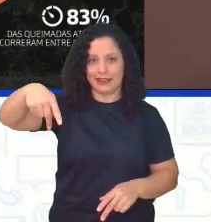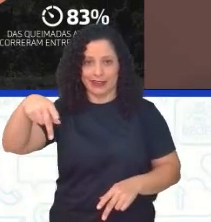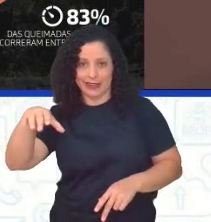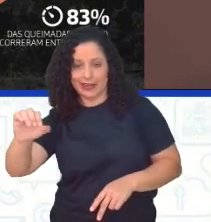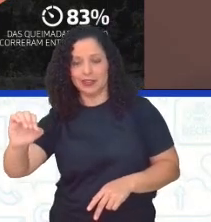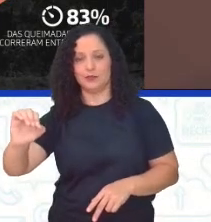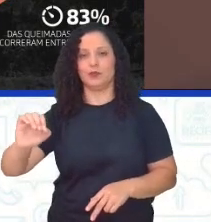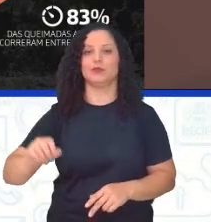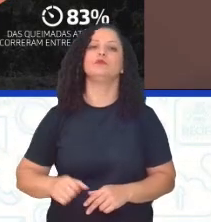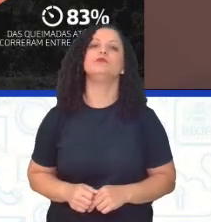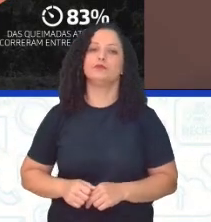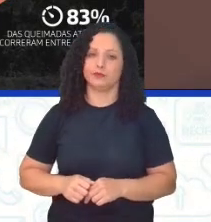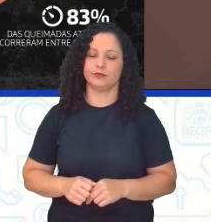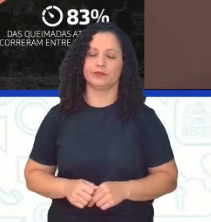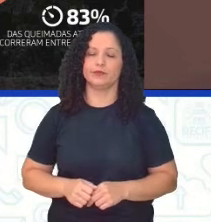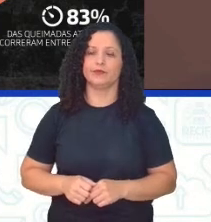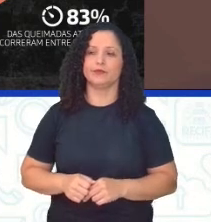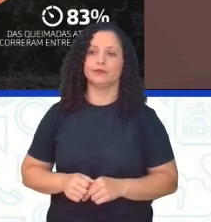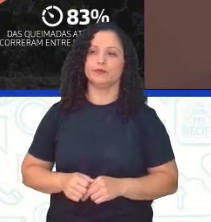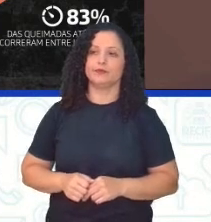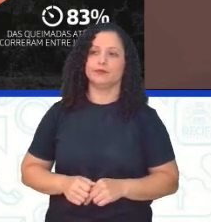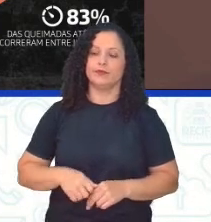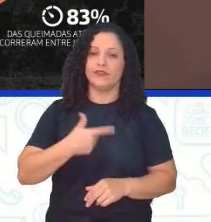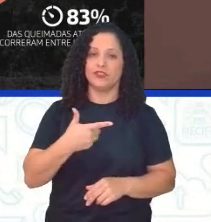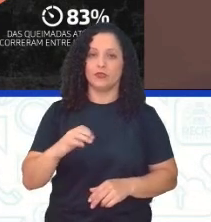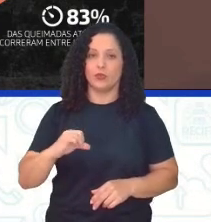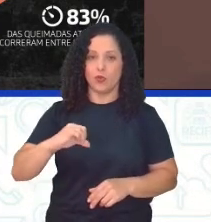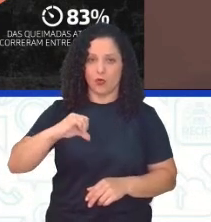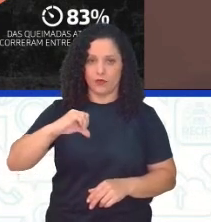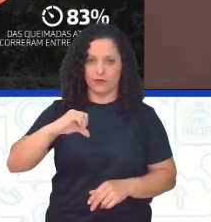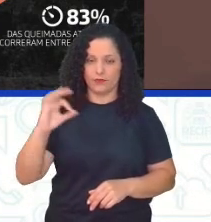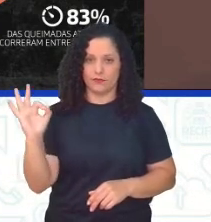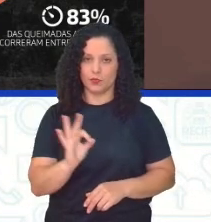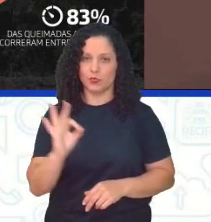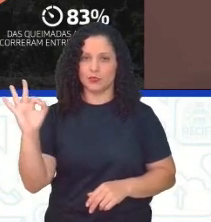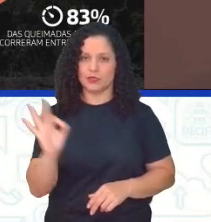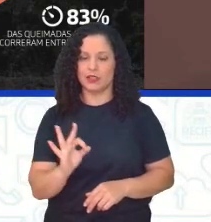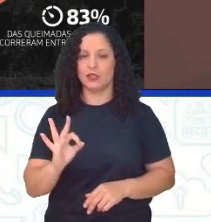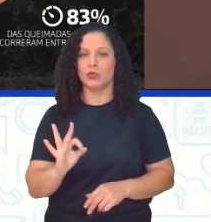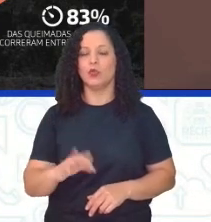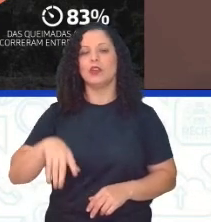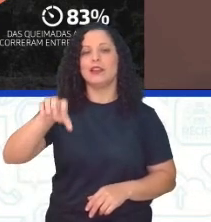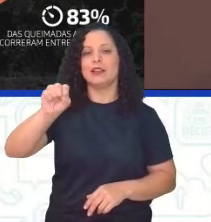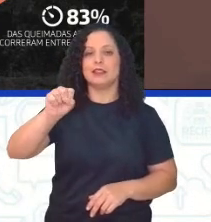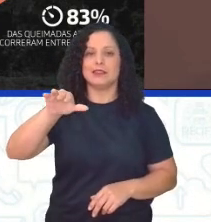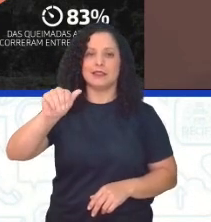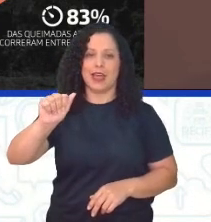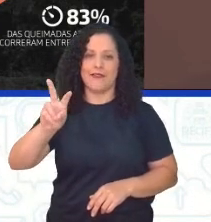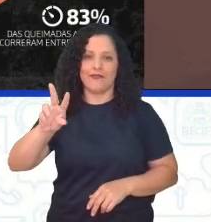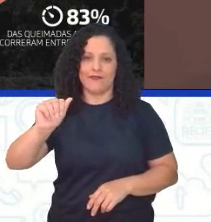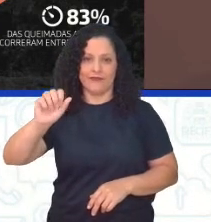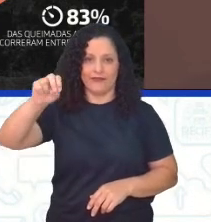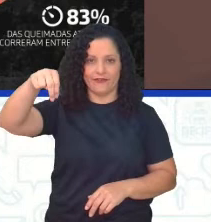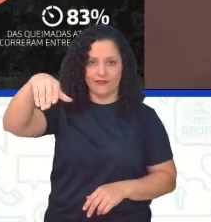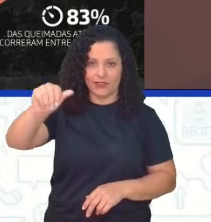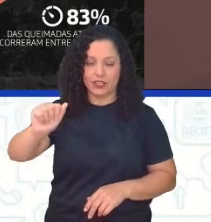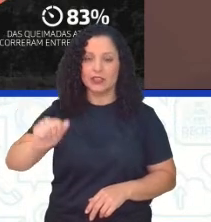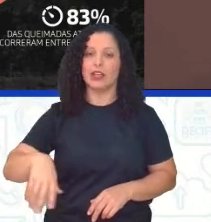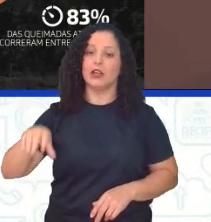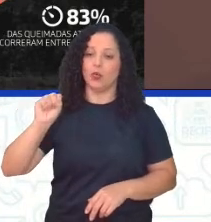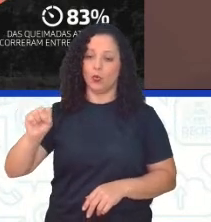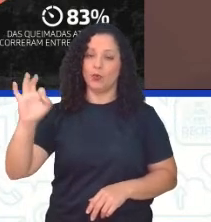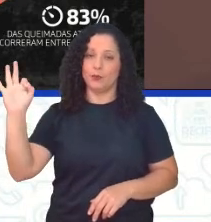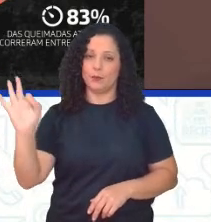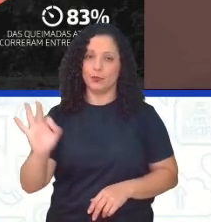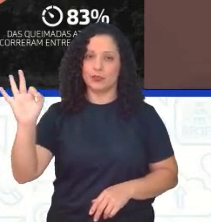dos campos de transição. 29% vai ser a formação savânica, que aí sim é o cerrado. E 8% a